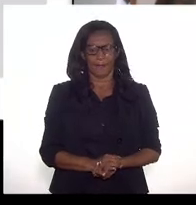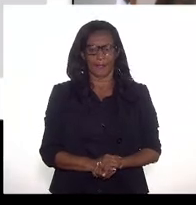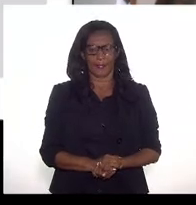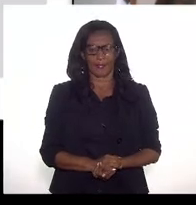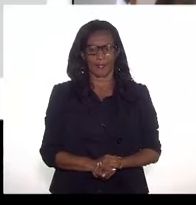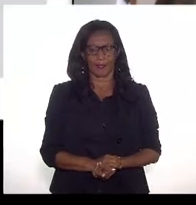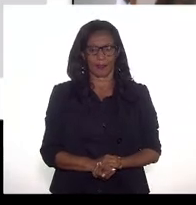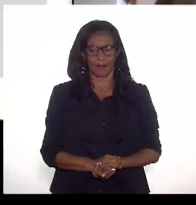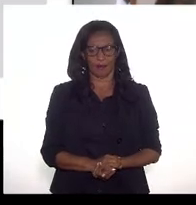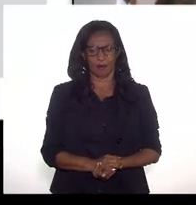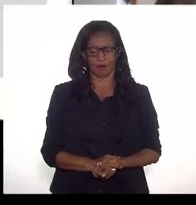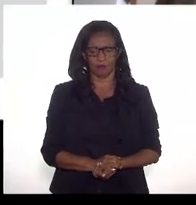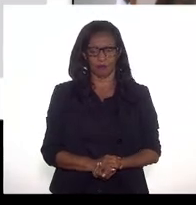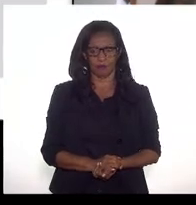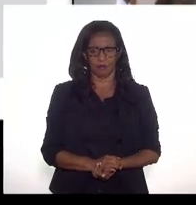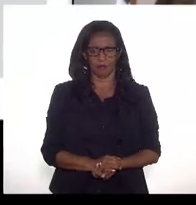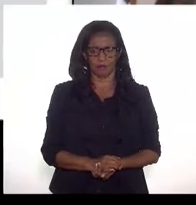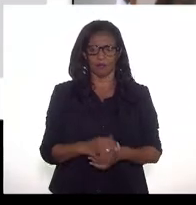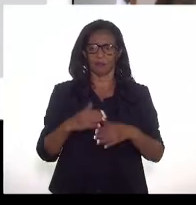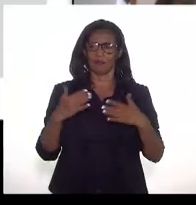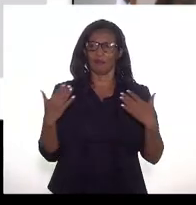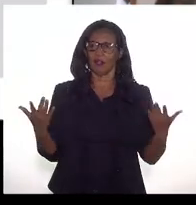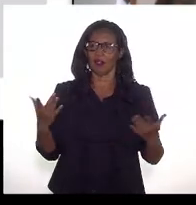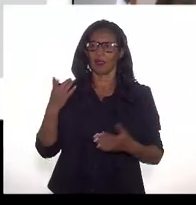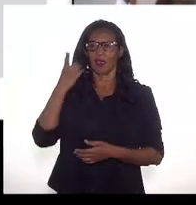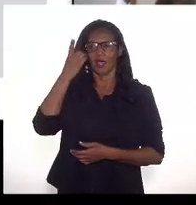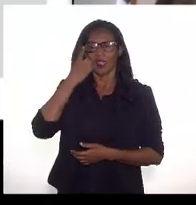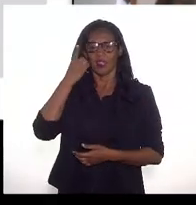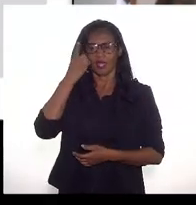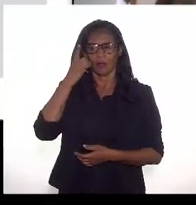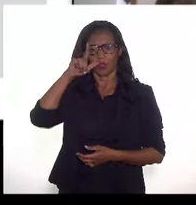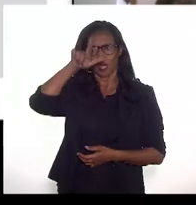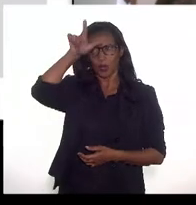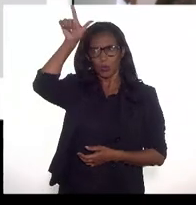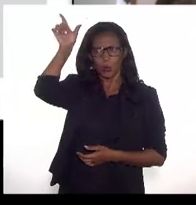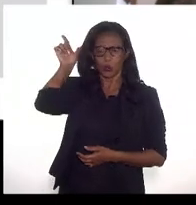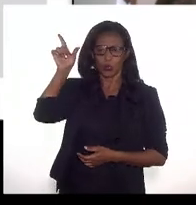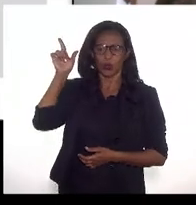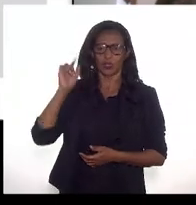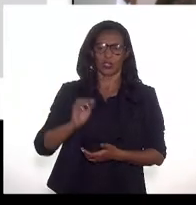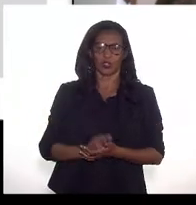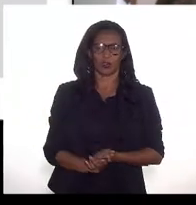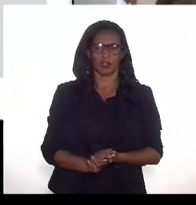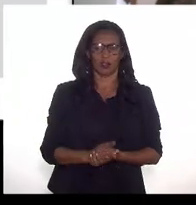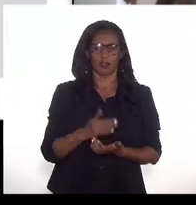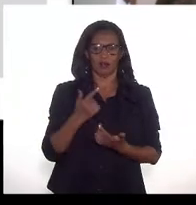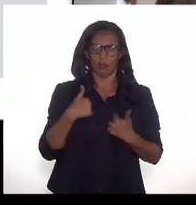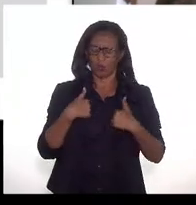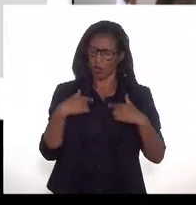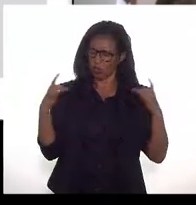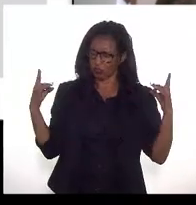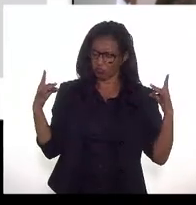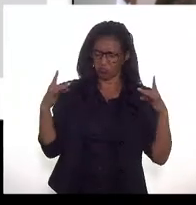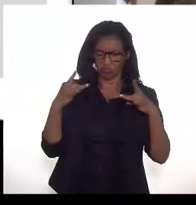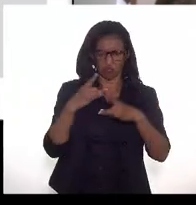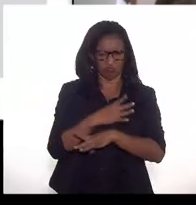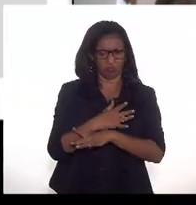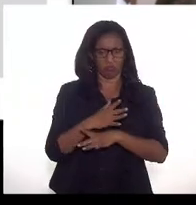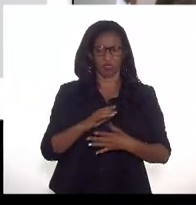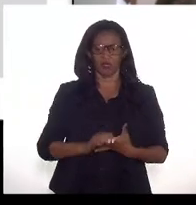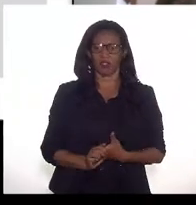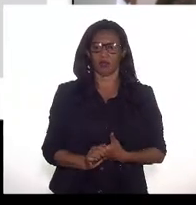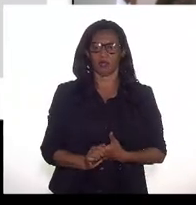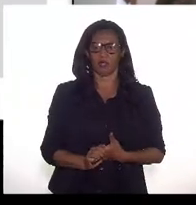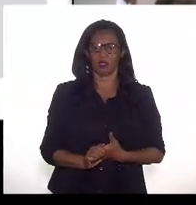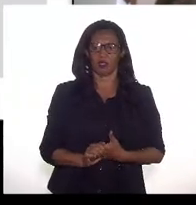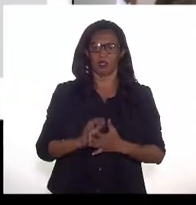Paulo, essa é a apresentação da... Dr. Tiago, nós estamos aqui à disposição, se restar dúvidas,